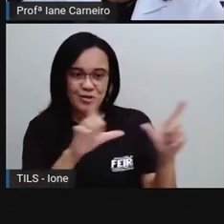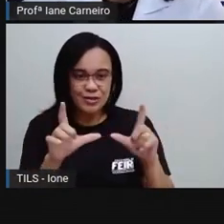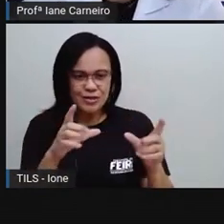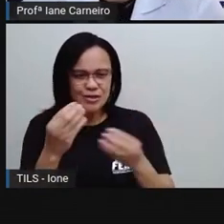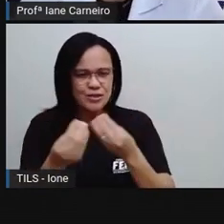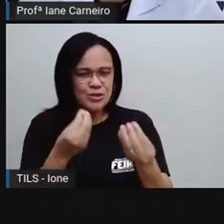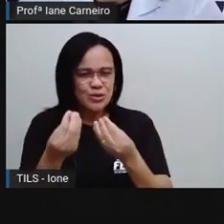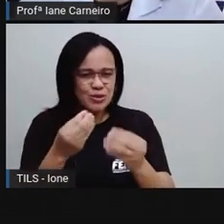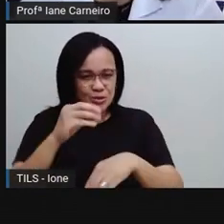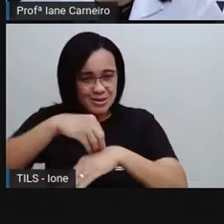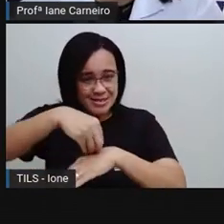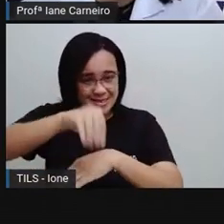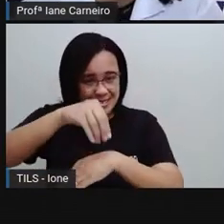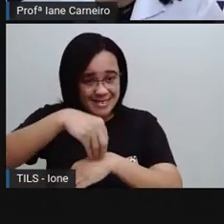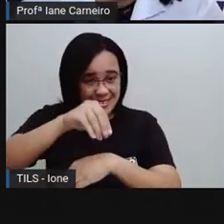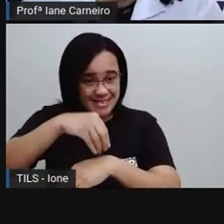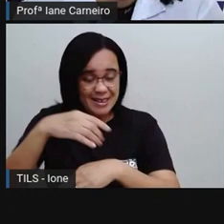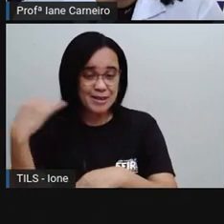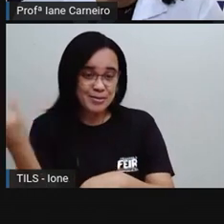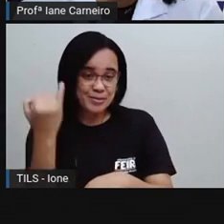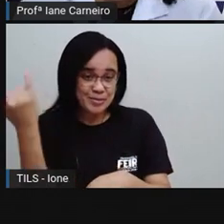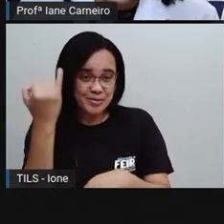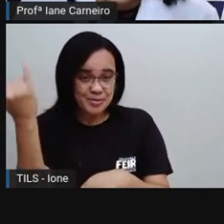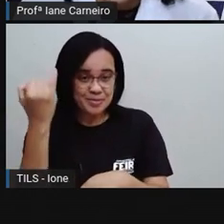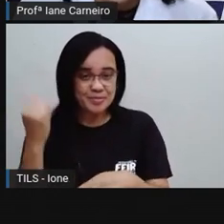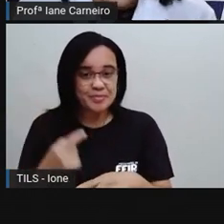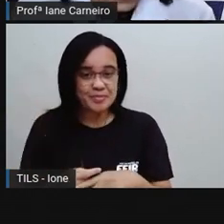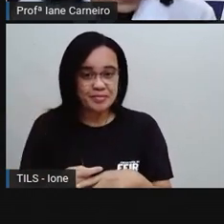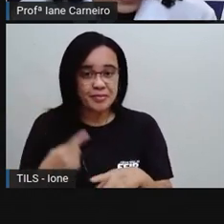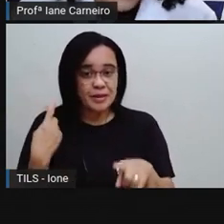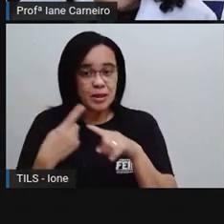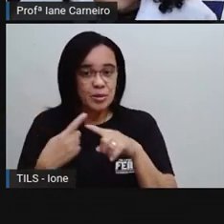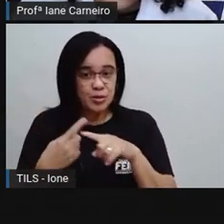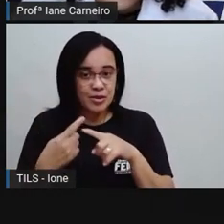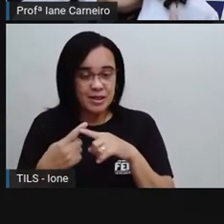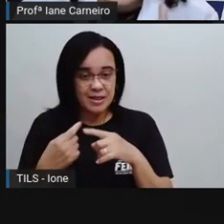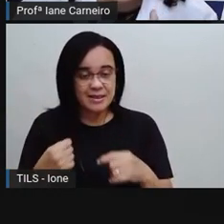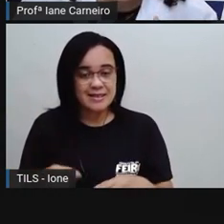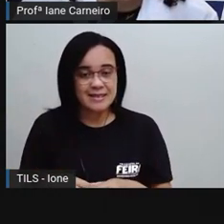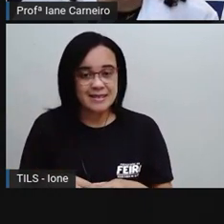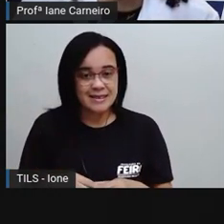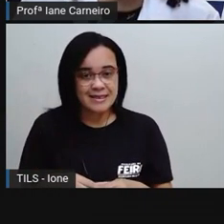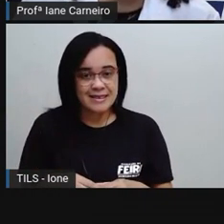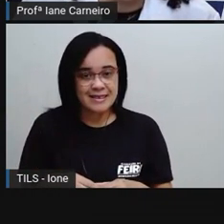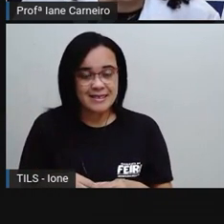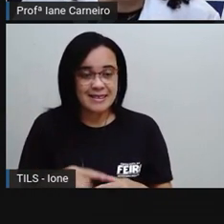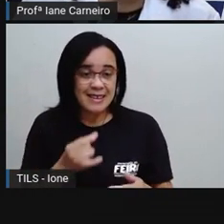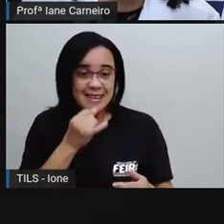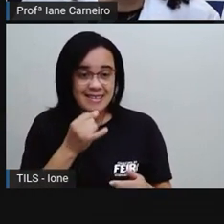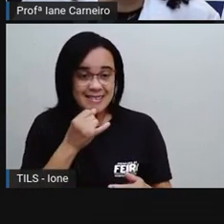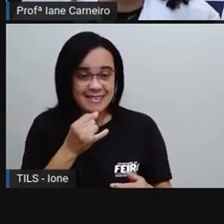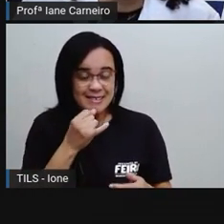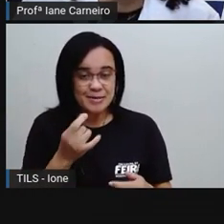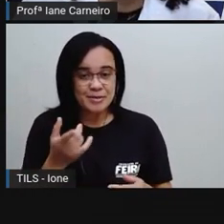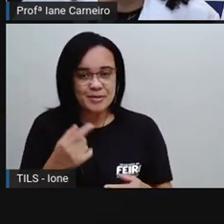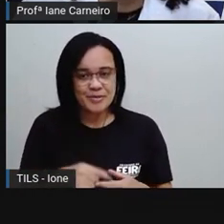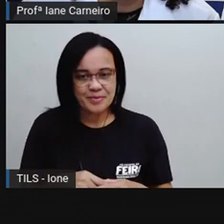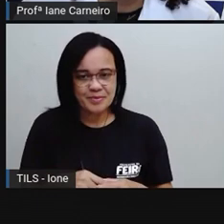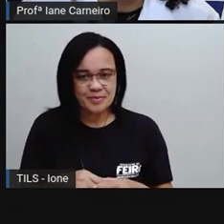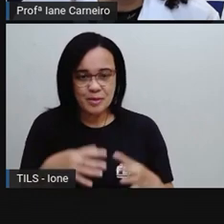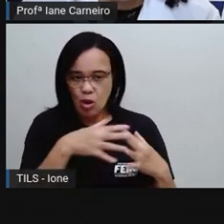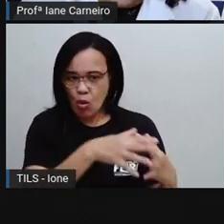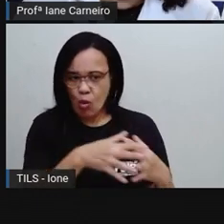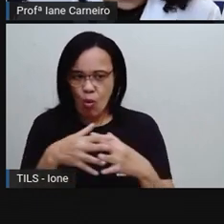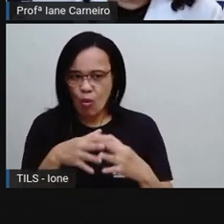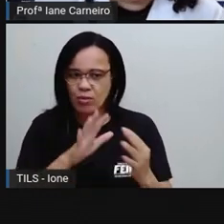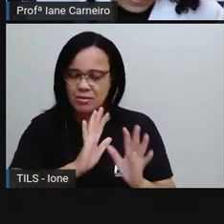bem importante porque tem gente que quando chega, eita, ficou igual aqui, ó. A Pro vai consertar aqui pra vocês não confundirem,